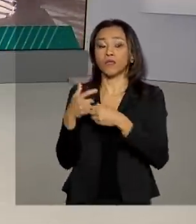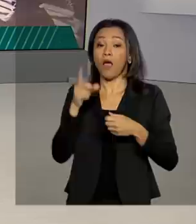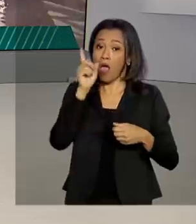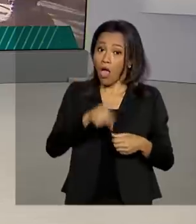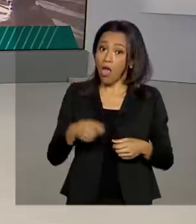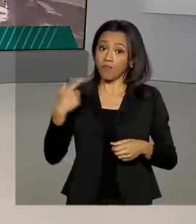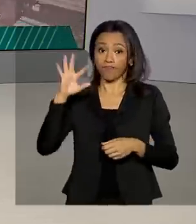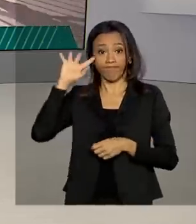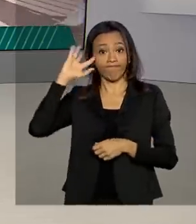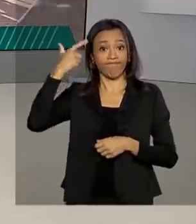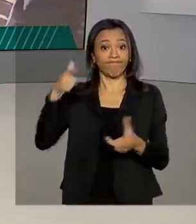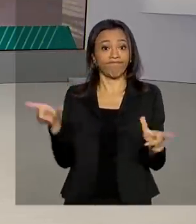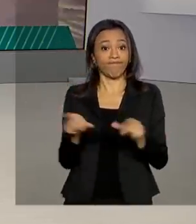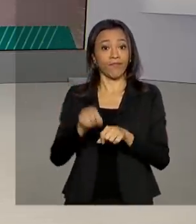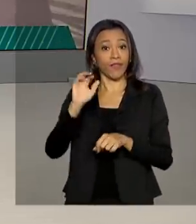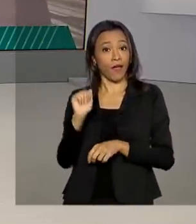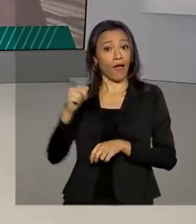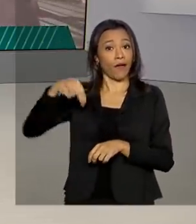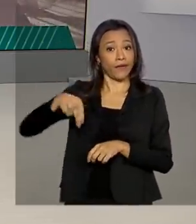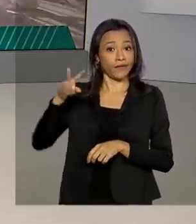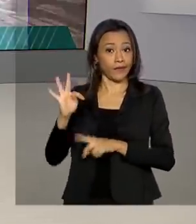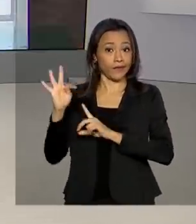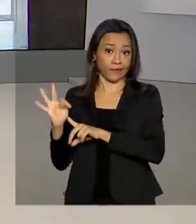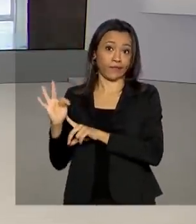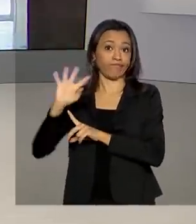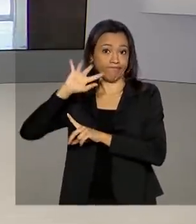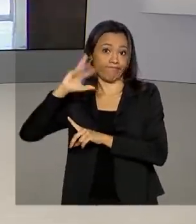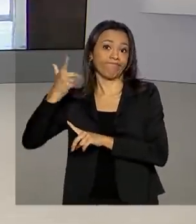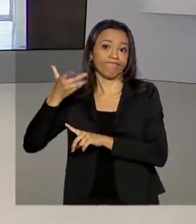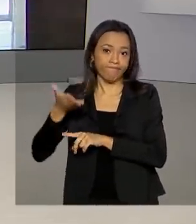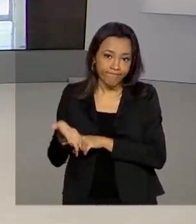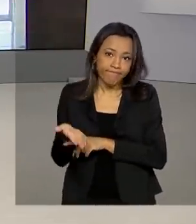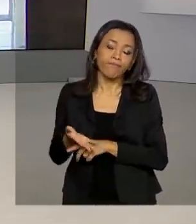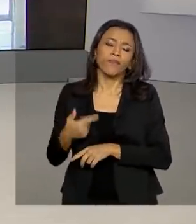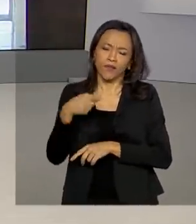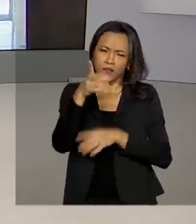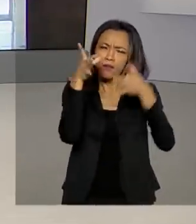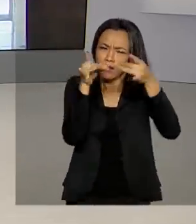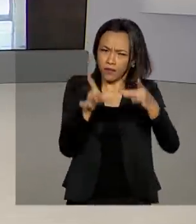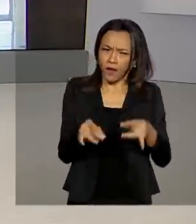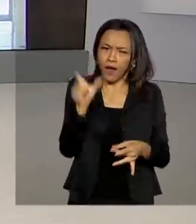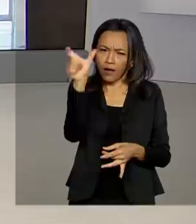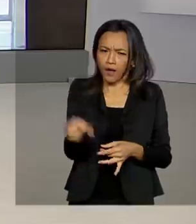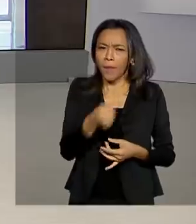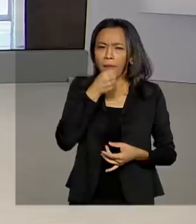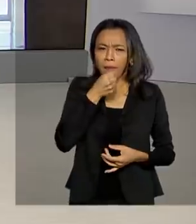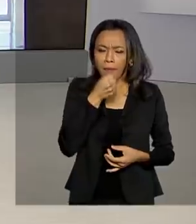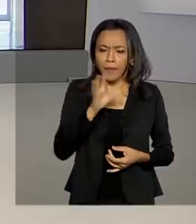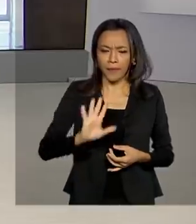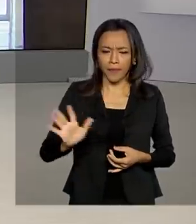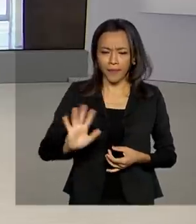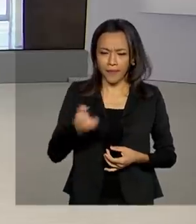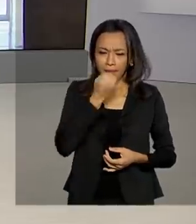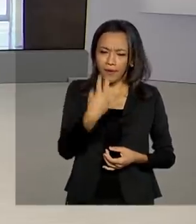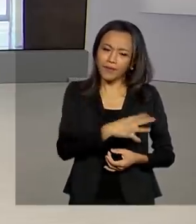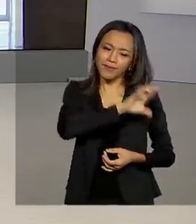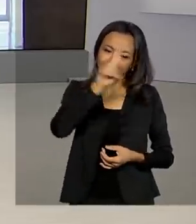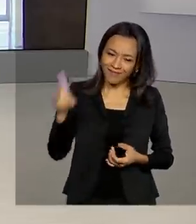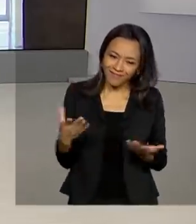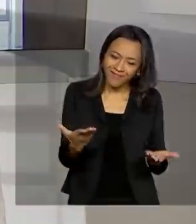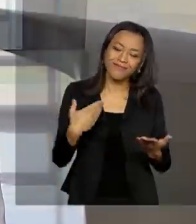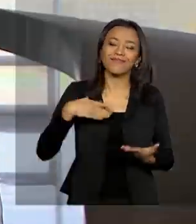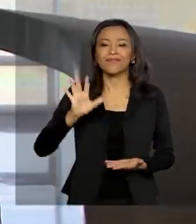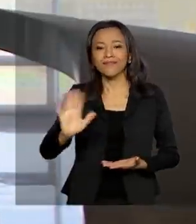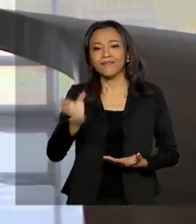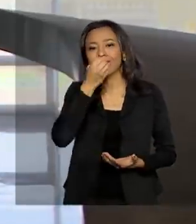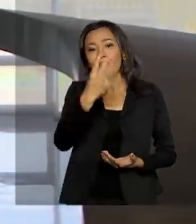da Agência Nacional de Transportes Terrestres. Vamos falar com a Luciana Colares de Holanda, ela traz os detalhes para a gente. Oi, Lu, bom dia. Oi, Renata, bom